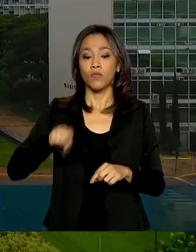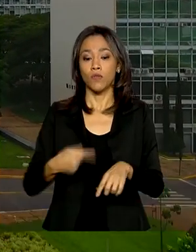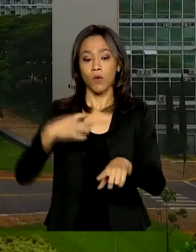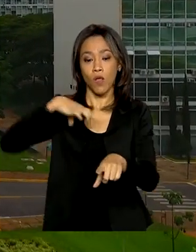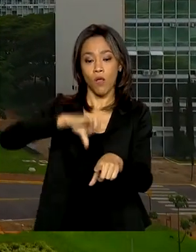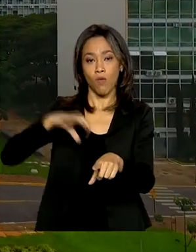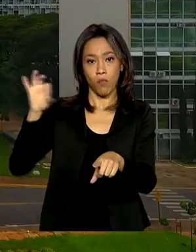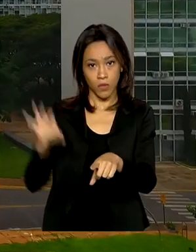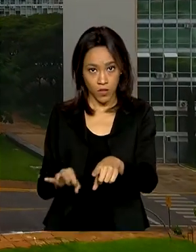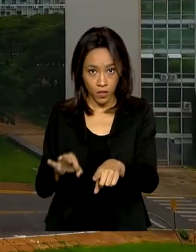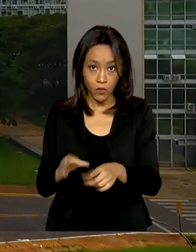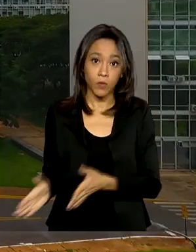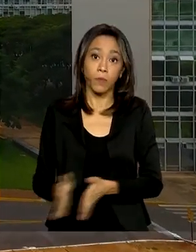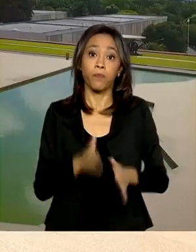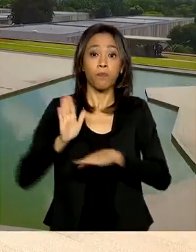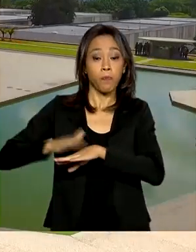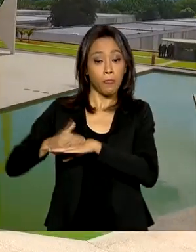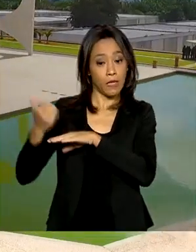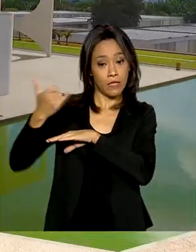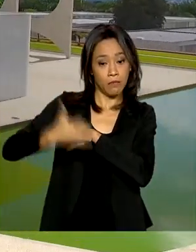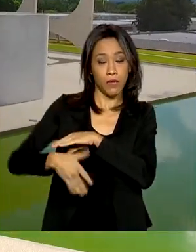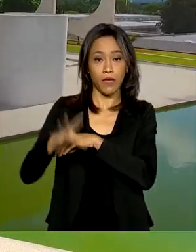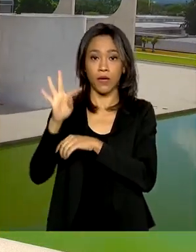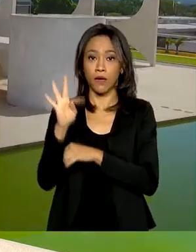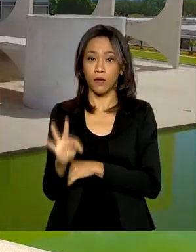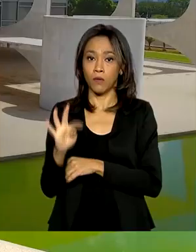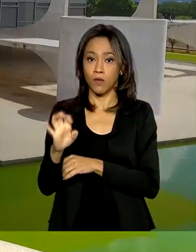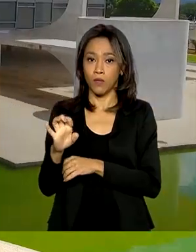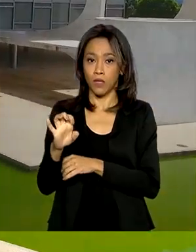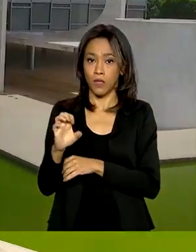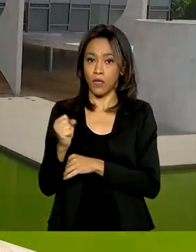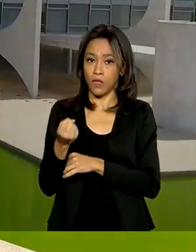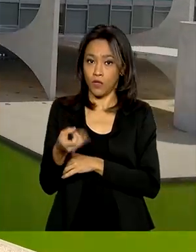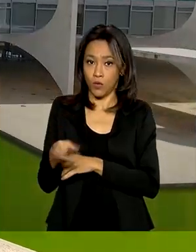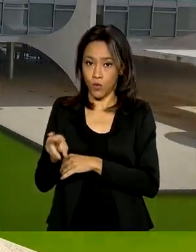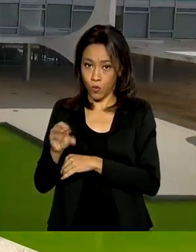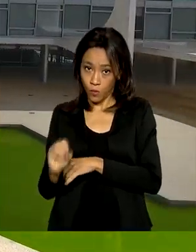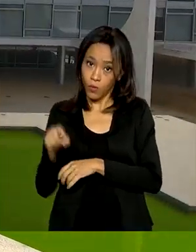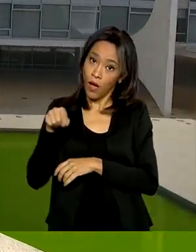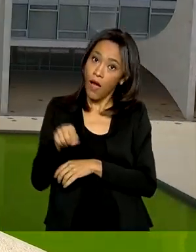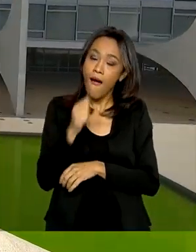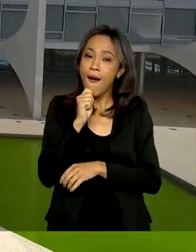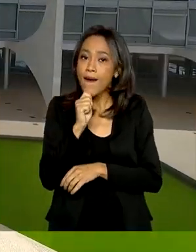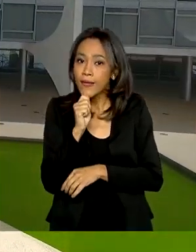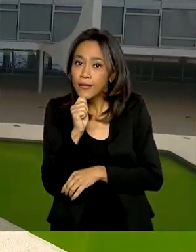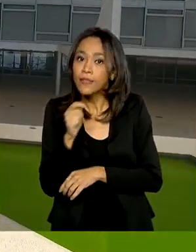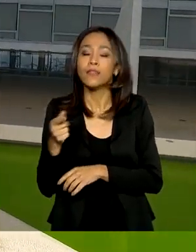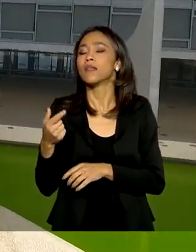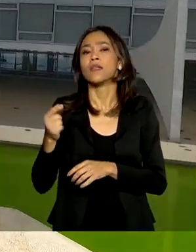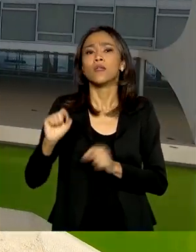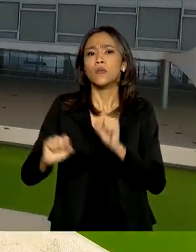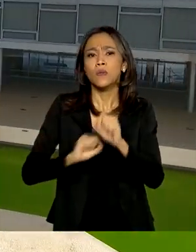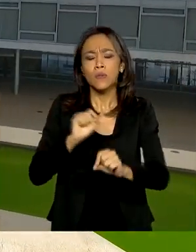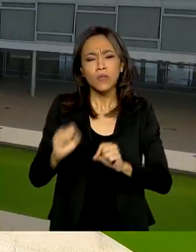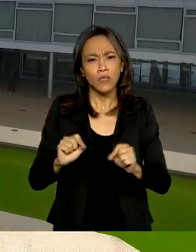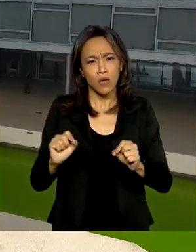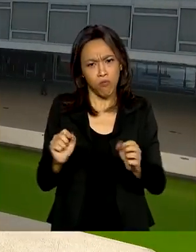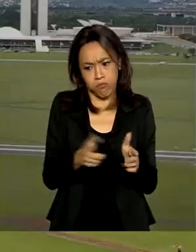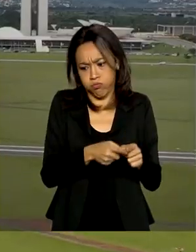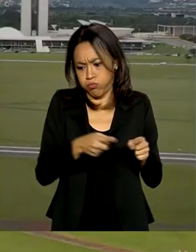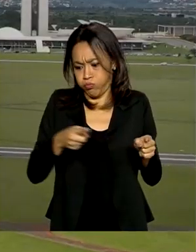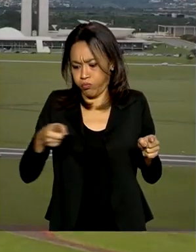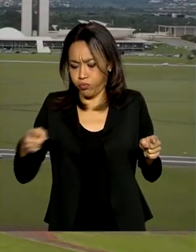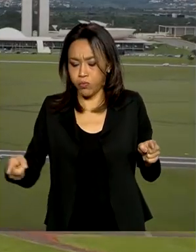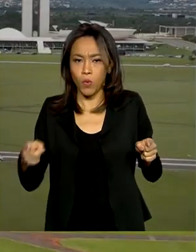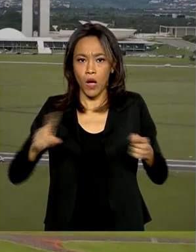Segundo o Tesouro Nacional, os dados apresentados ainda não refletem, em larga medida, o impacto fiscal